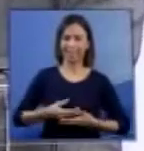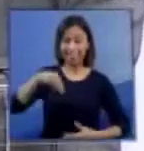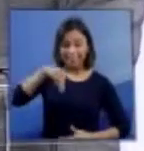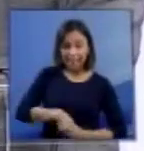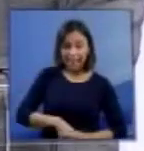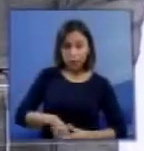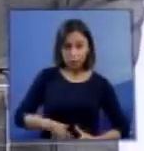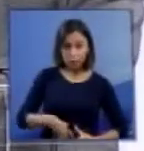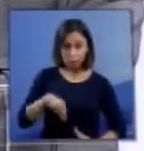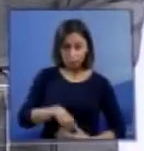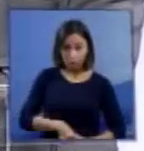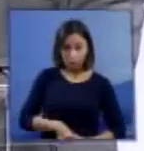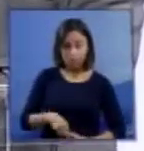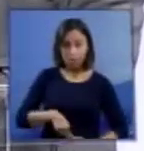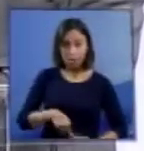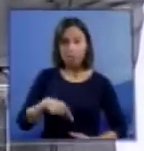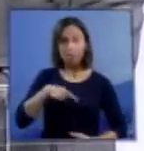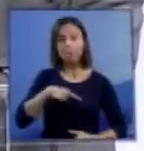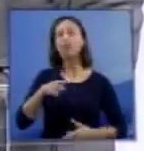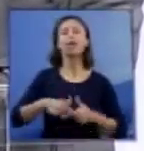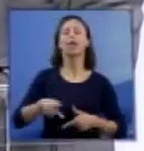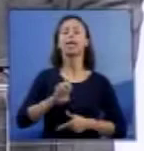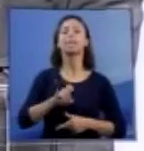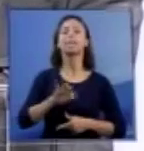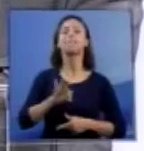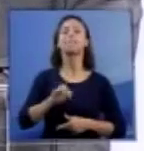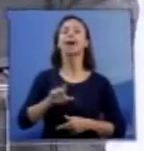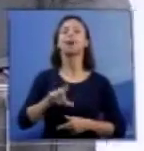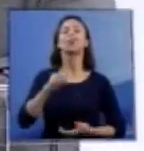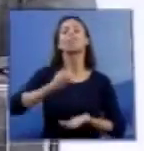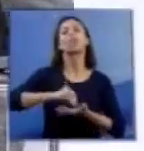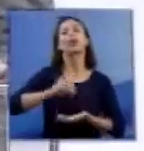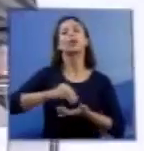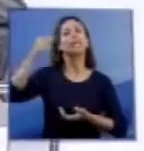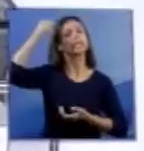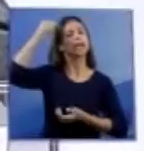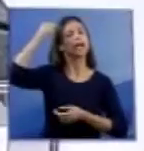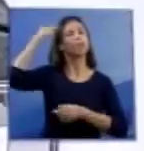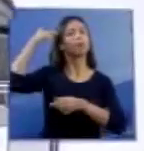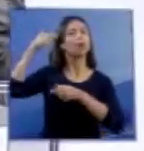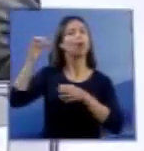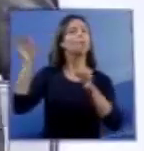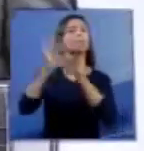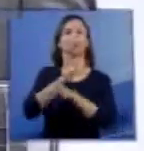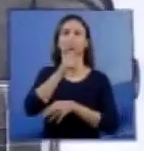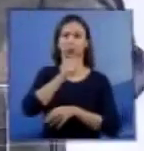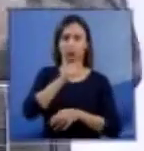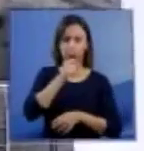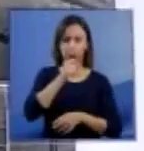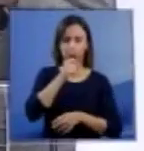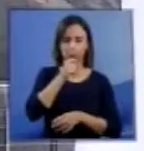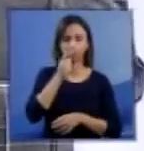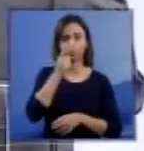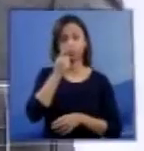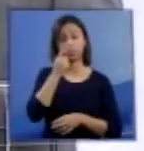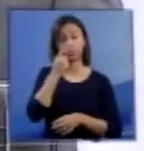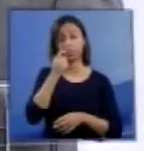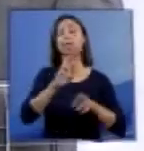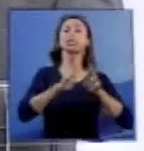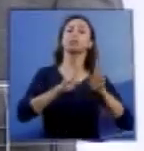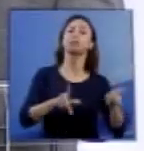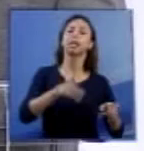morte encefálica. São situações bem distintas. No caso do feto anencefálico, e há estudos profundos